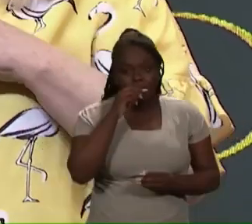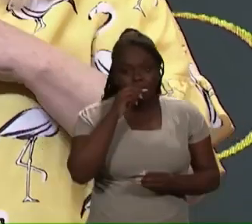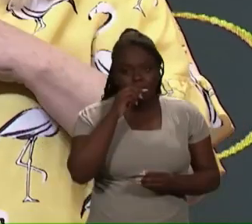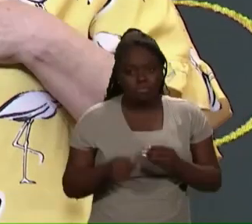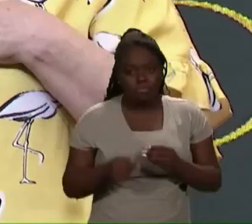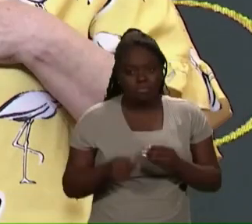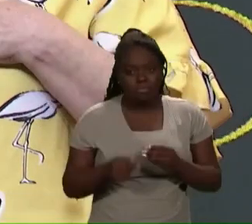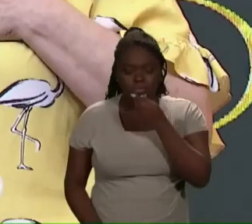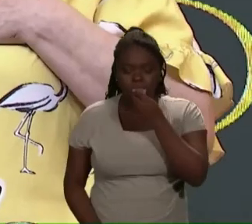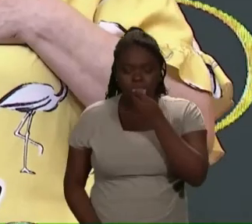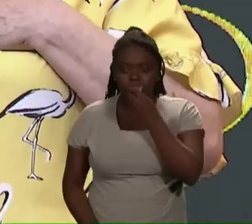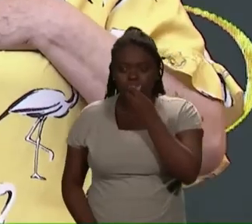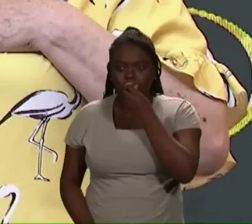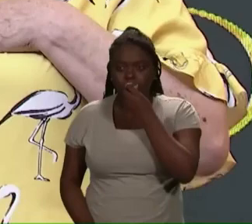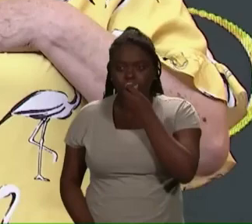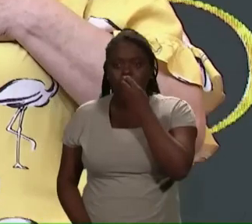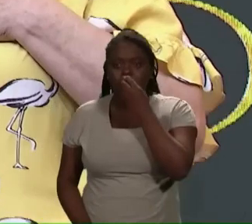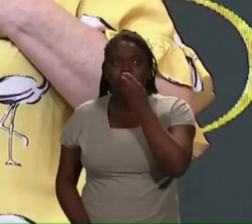Amor!